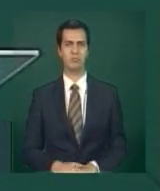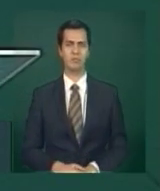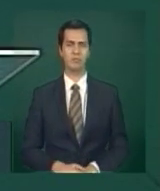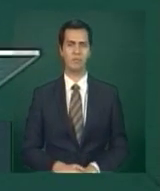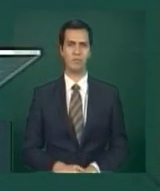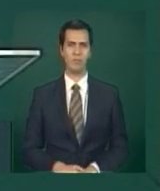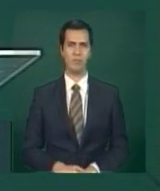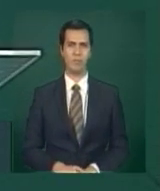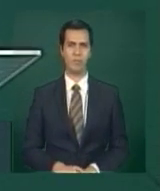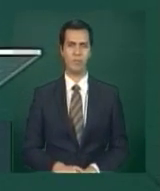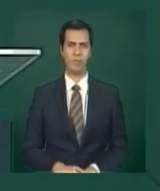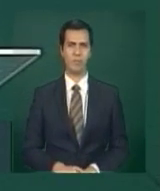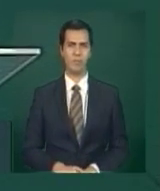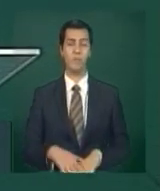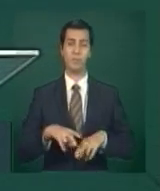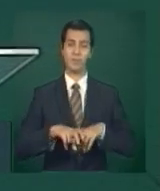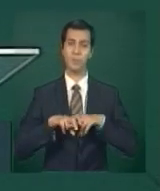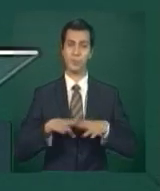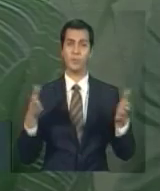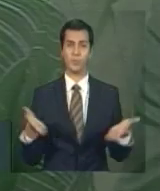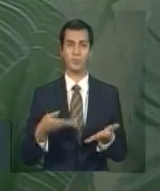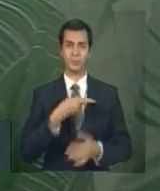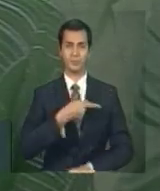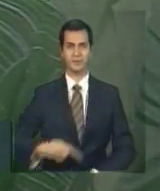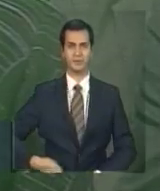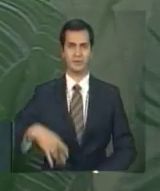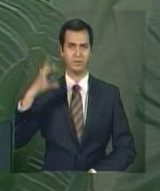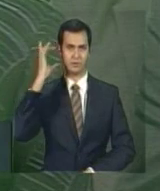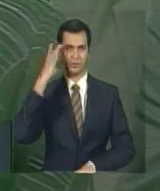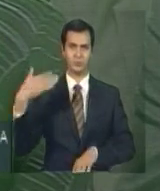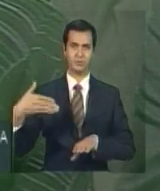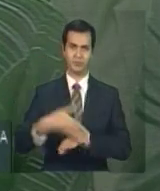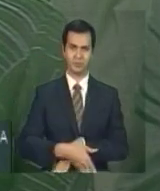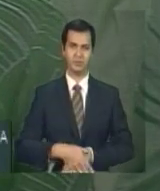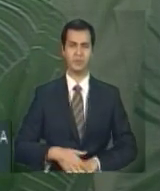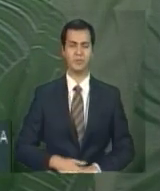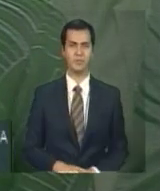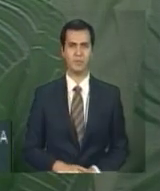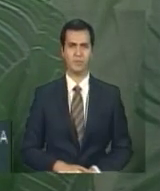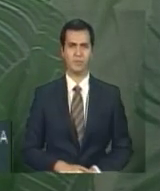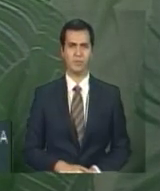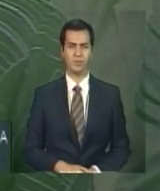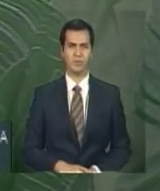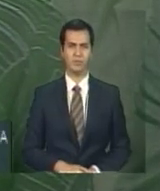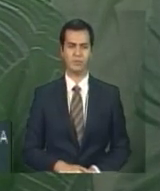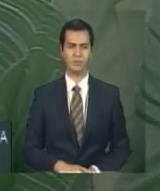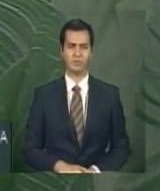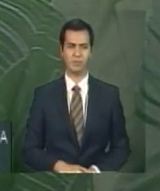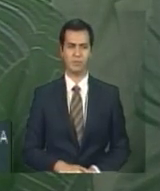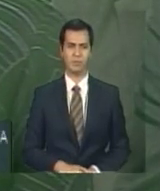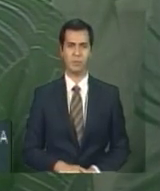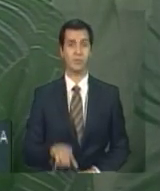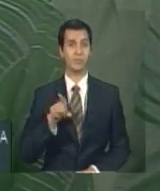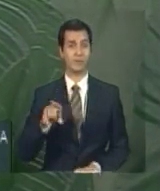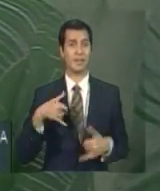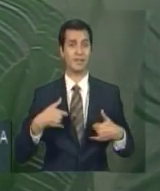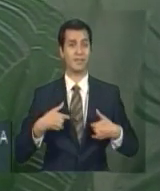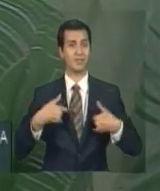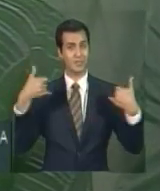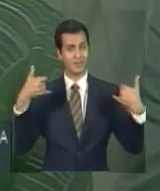Por isso, Presidenta Dilma, sua presença aqui, no dia que antecede o seu aniversário,